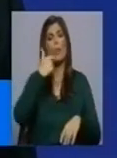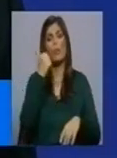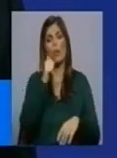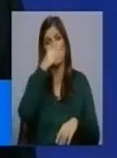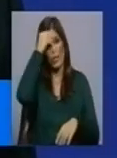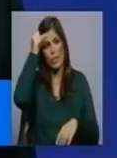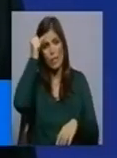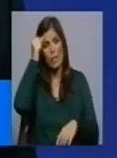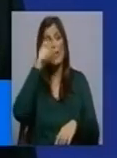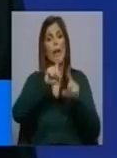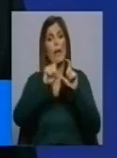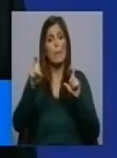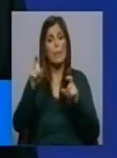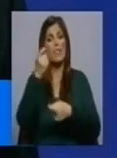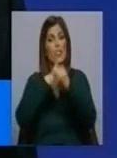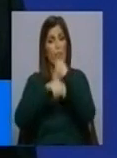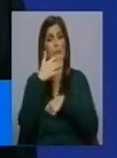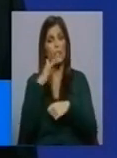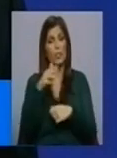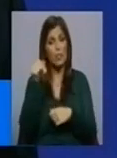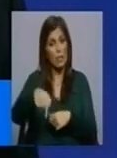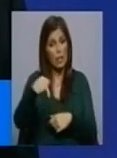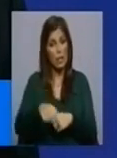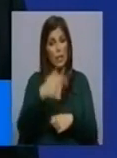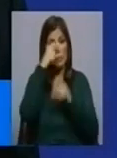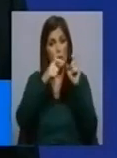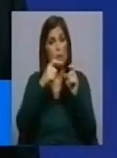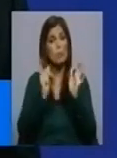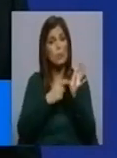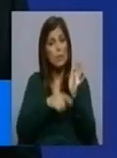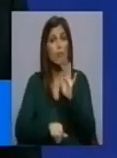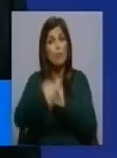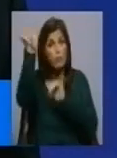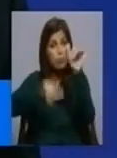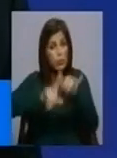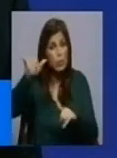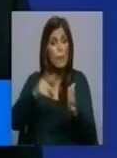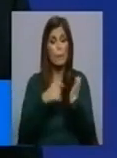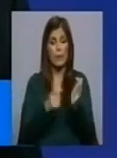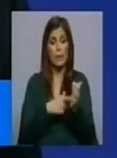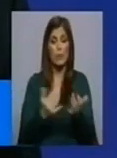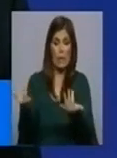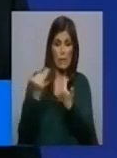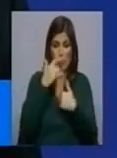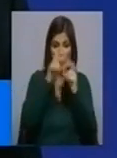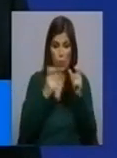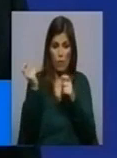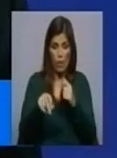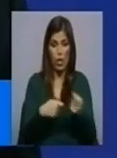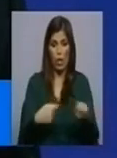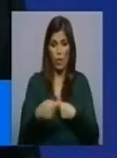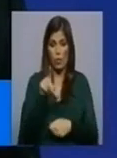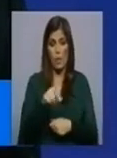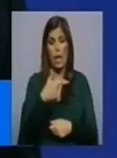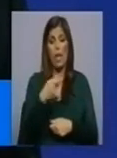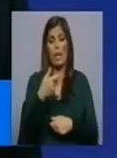empresas exportadoras estão aqui, e essas pessoas vão precisar de viajar, e vamos precisar de receber pessoas que acabem de fazer negócios, e portanto a